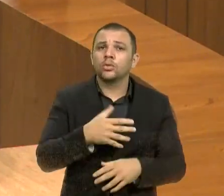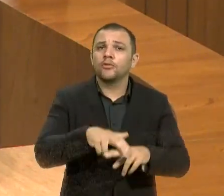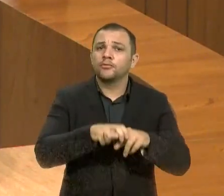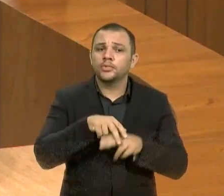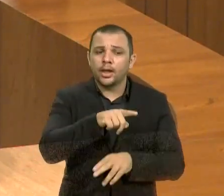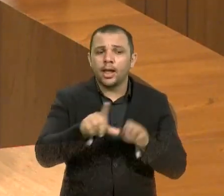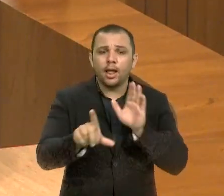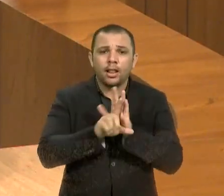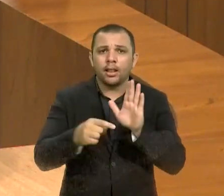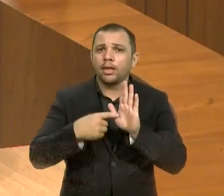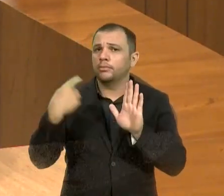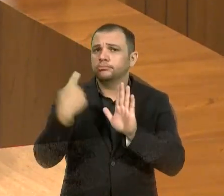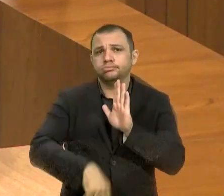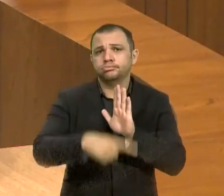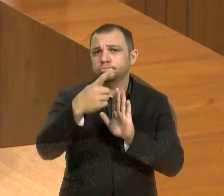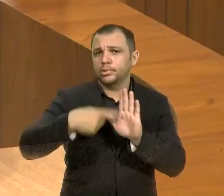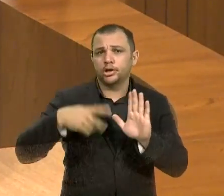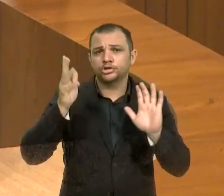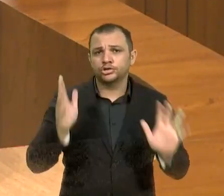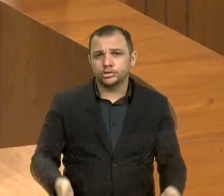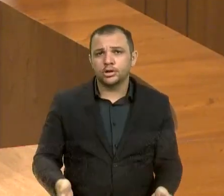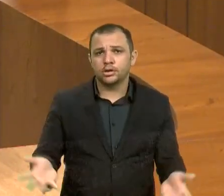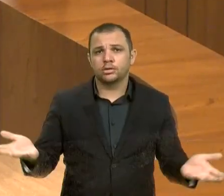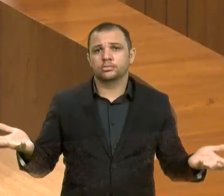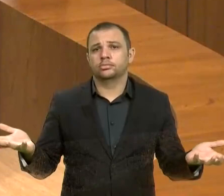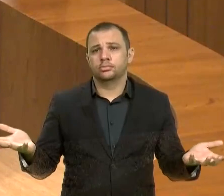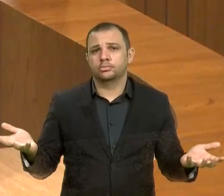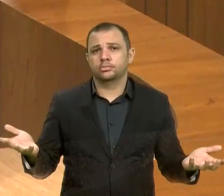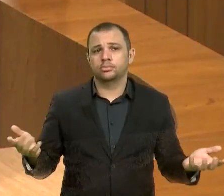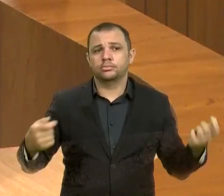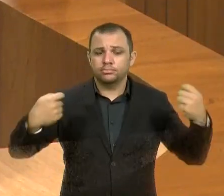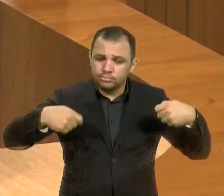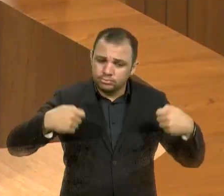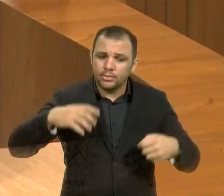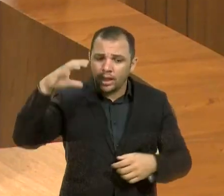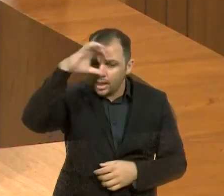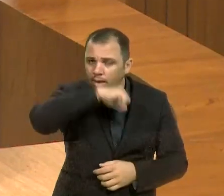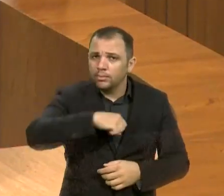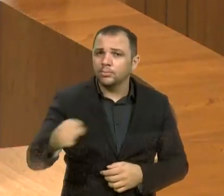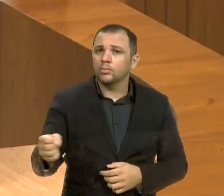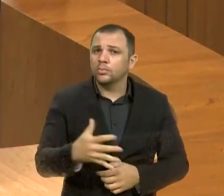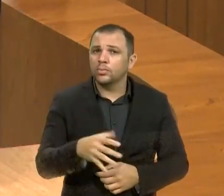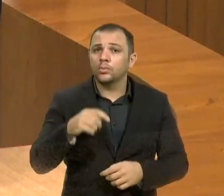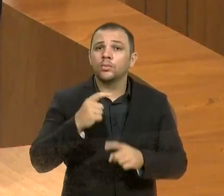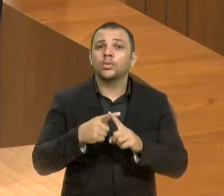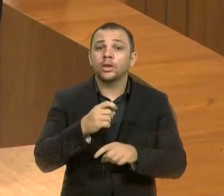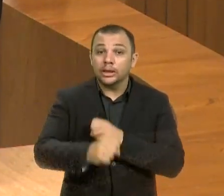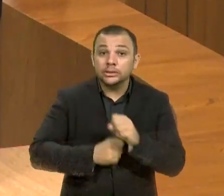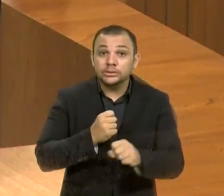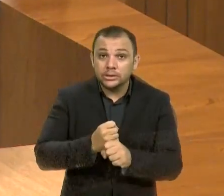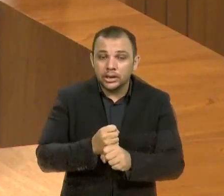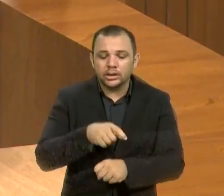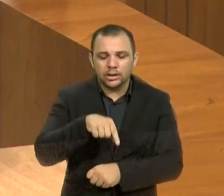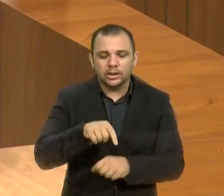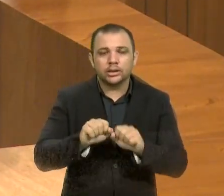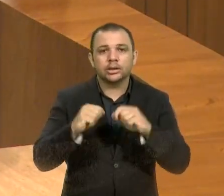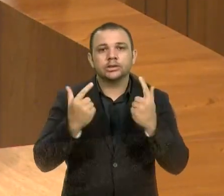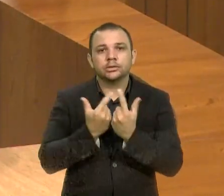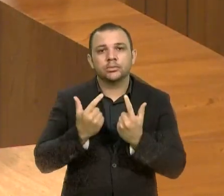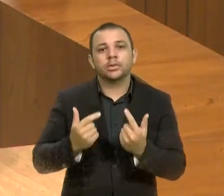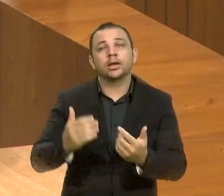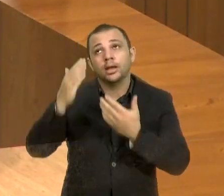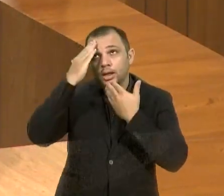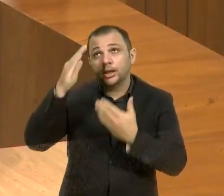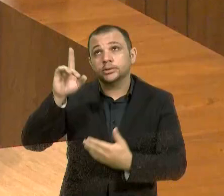Maranhão. Se atualize, minha senhora, que esse ano aqui, esta casa, pela graça de Deus, os colegas